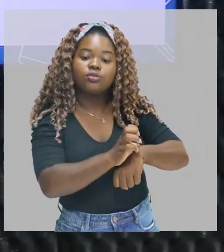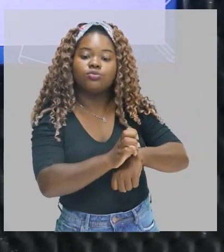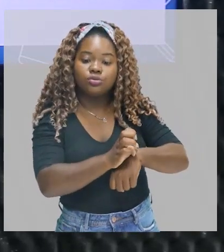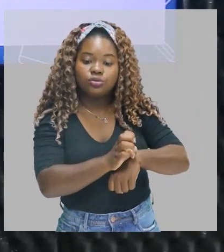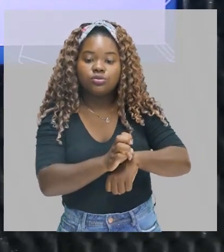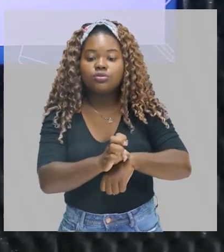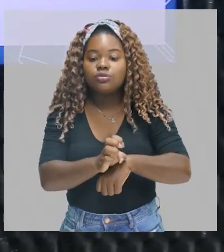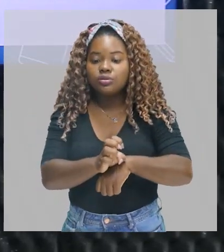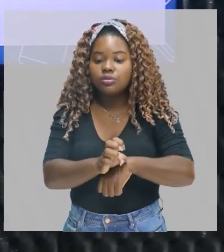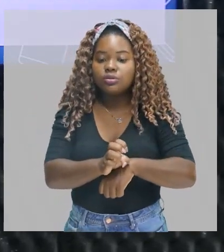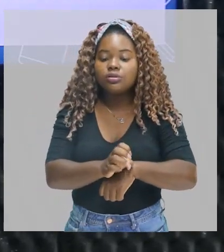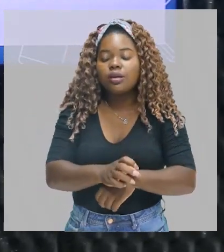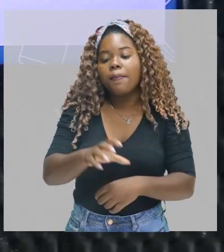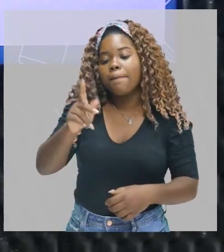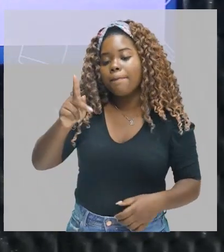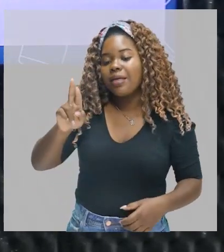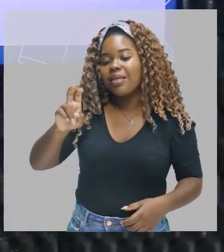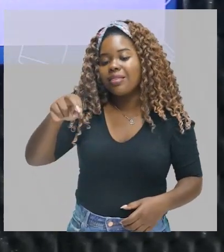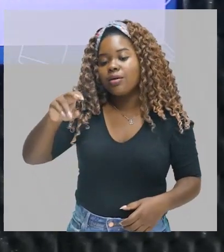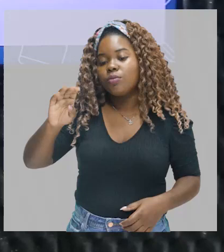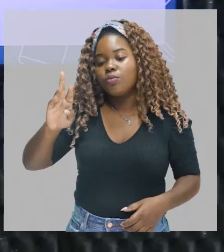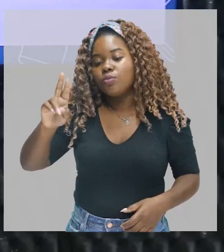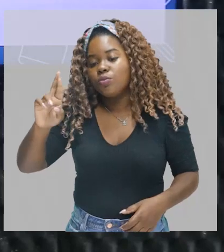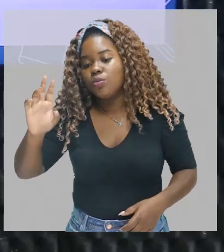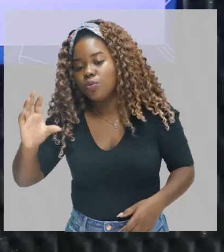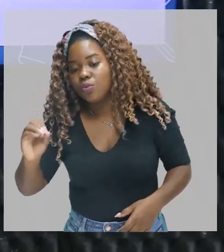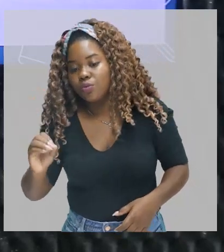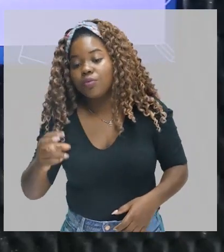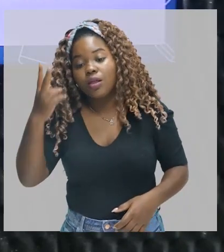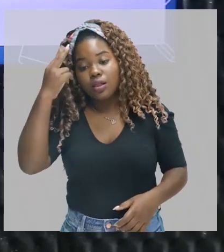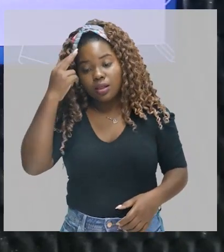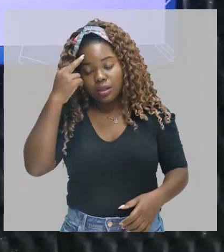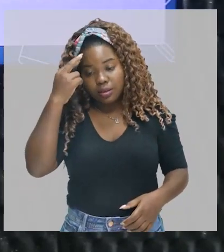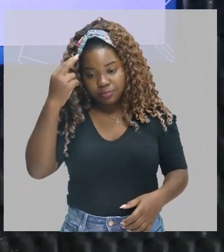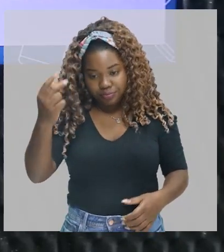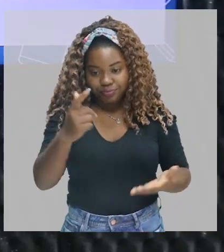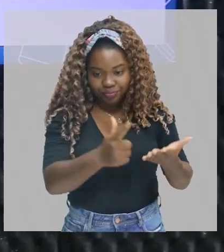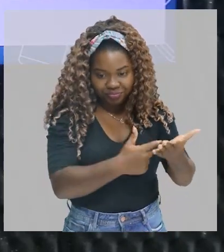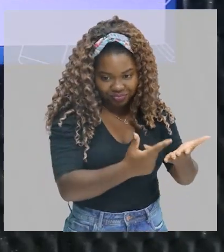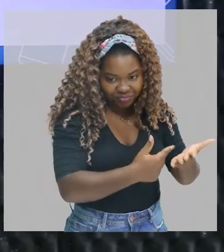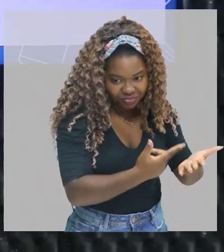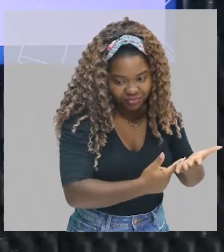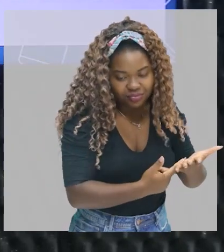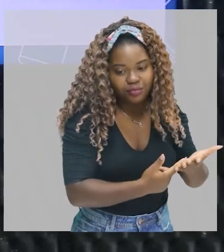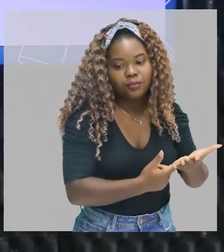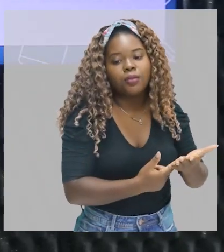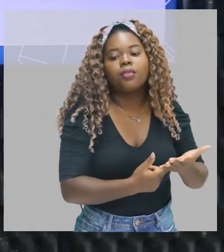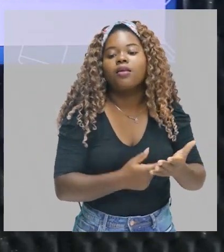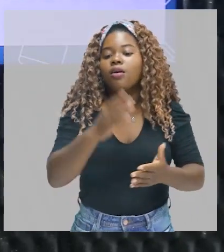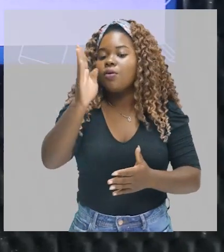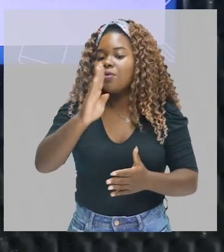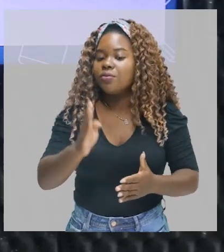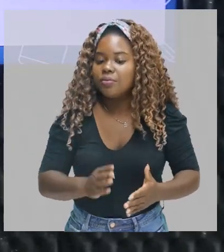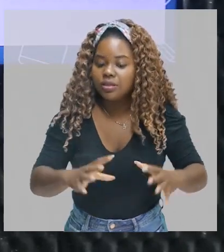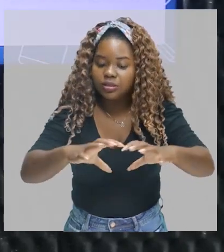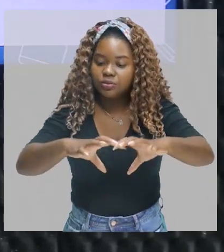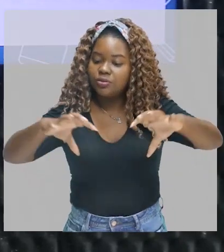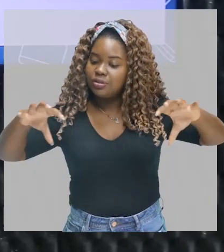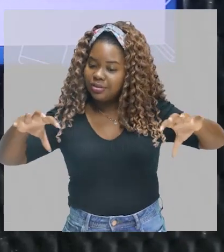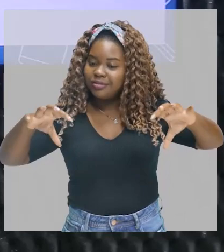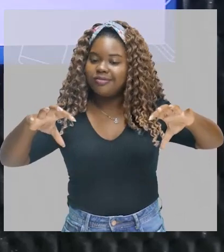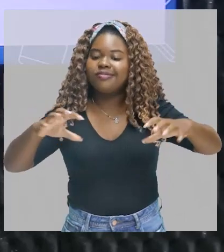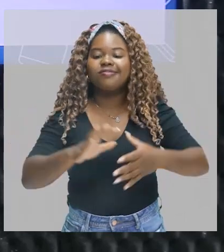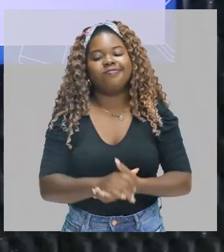brasileiras. Então, lembra aí, a gente tem até no livro de história, o Brasil dividido assim, com aquelas capitanias assim, todas